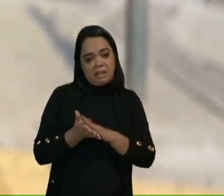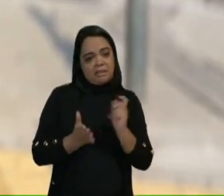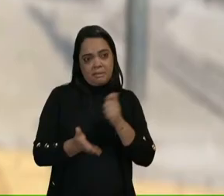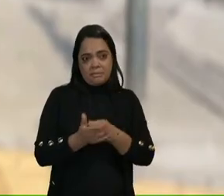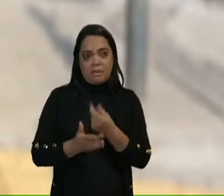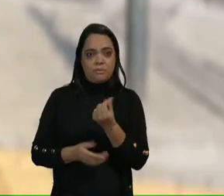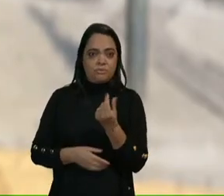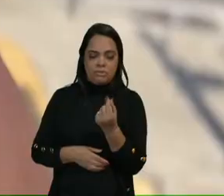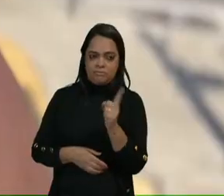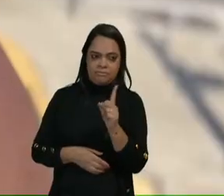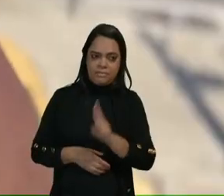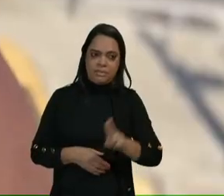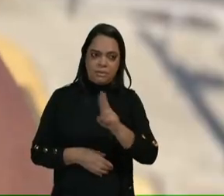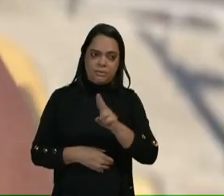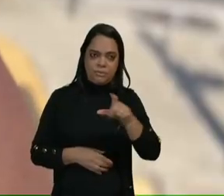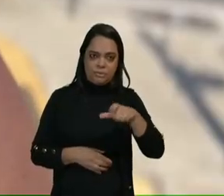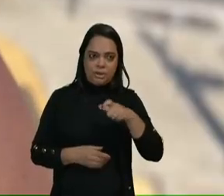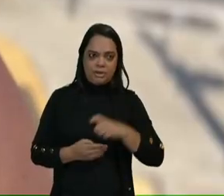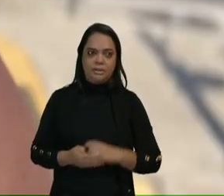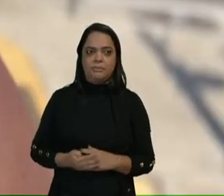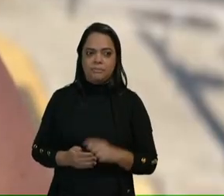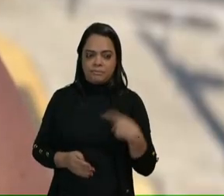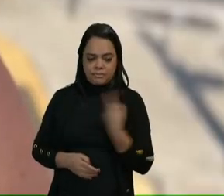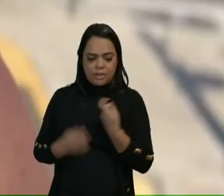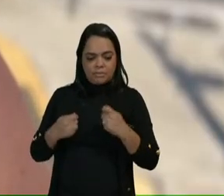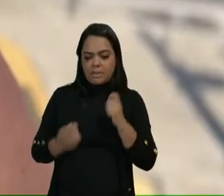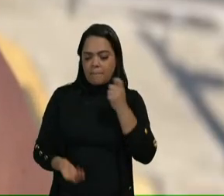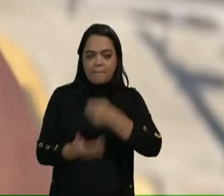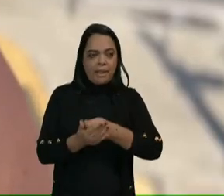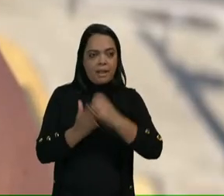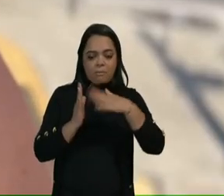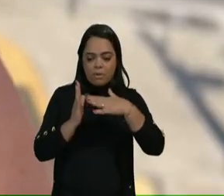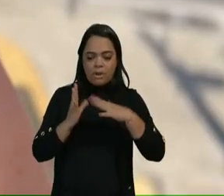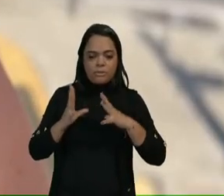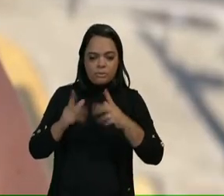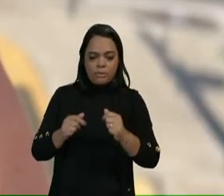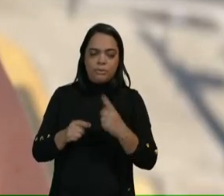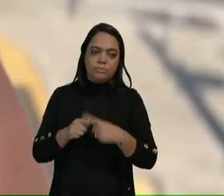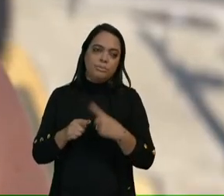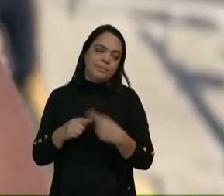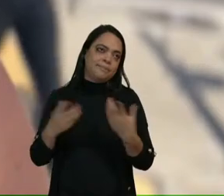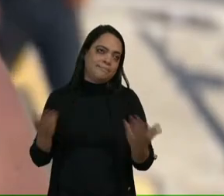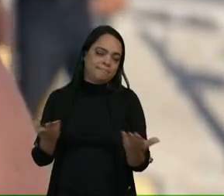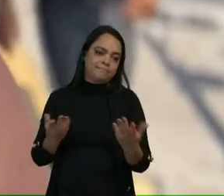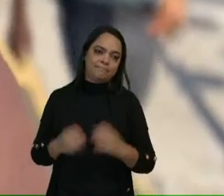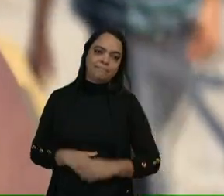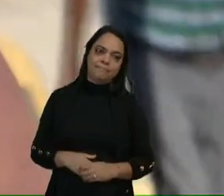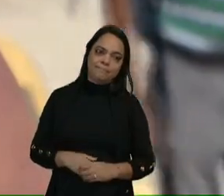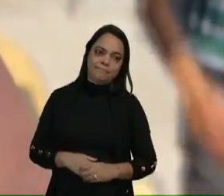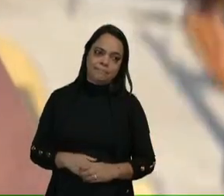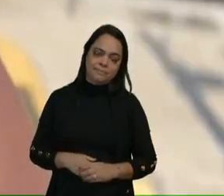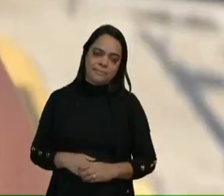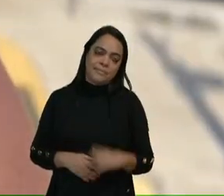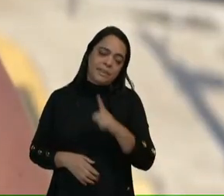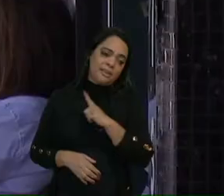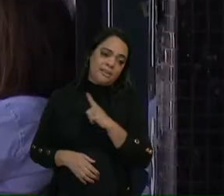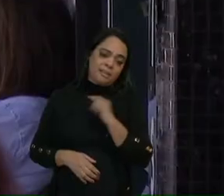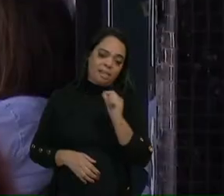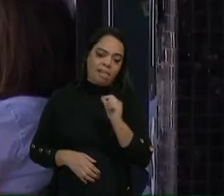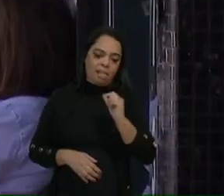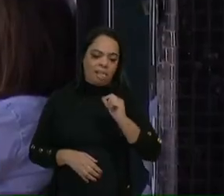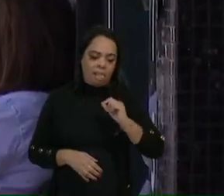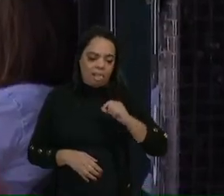não uso mais cartão. Tem que pagar a fatura inteira, né? Porque você, senão, você entra numa roda aí.